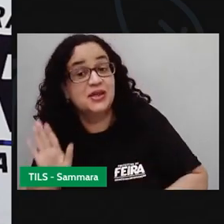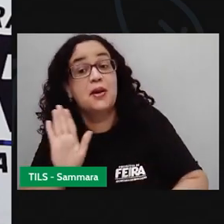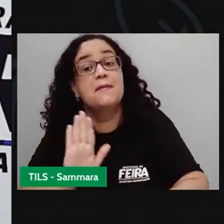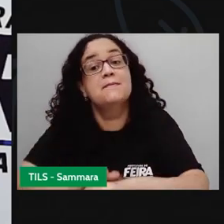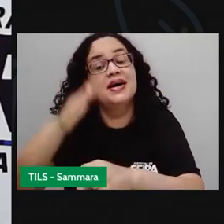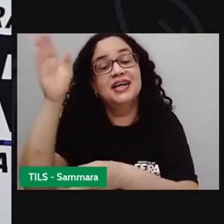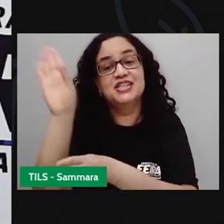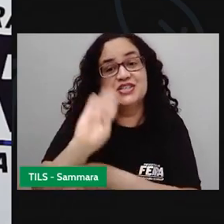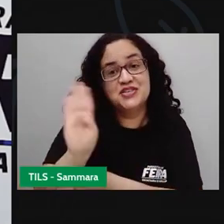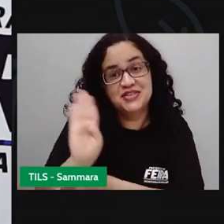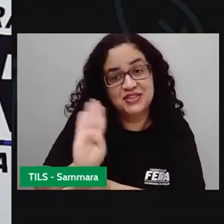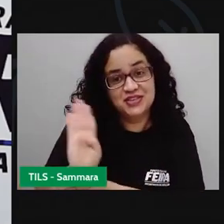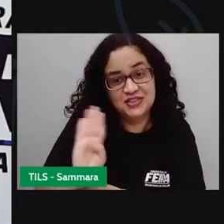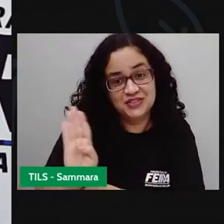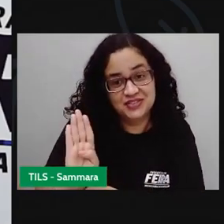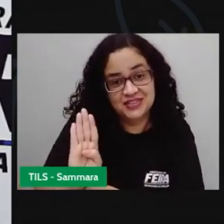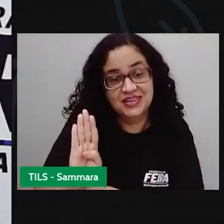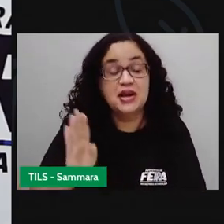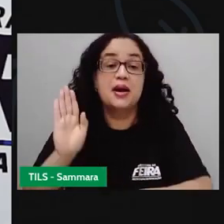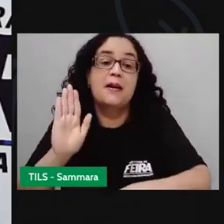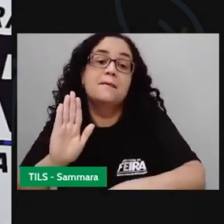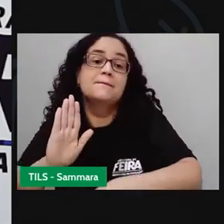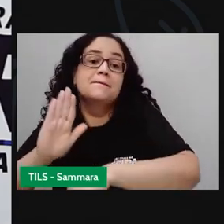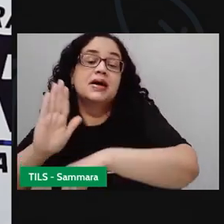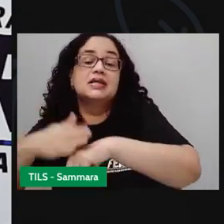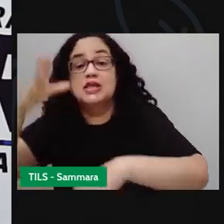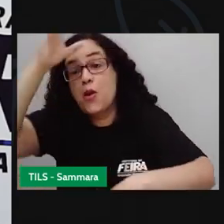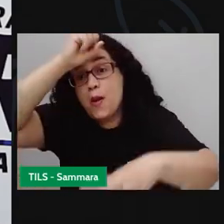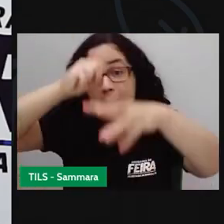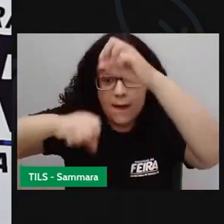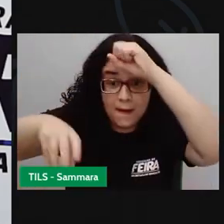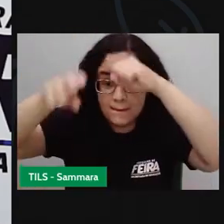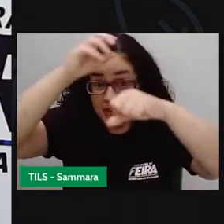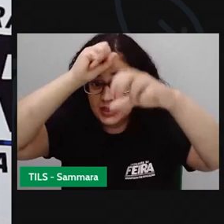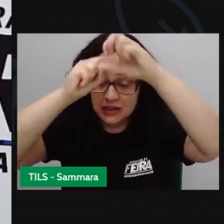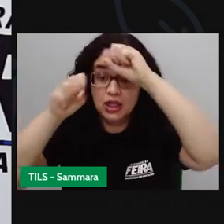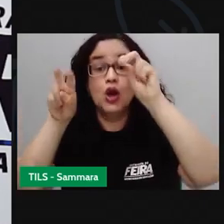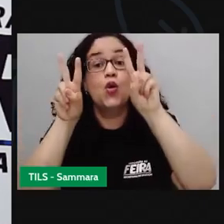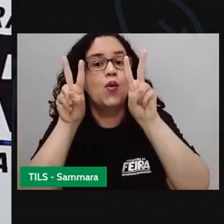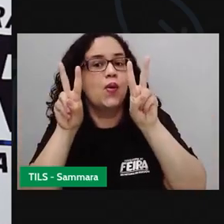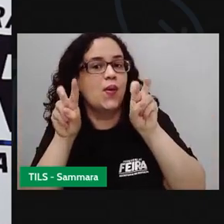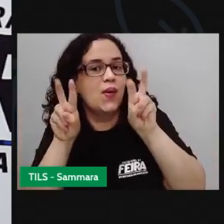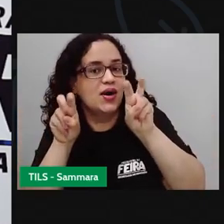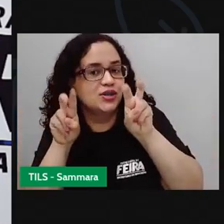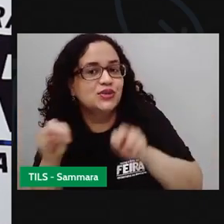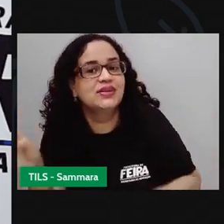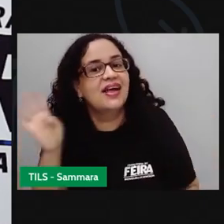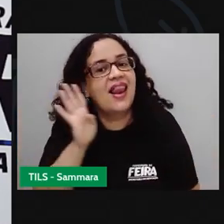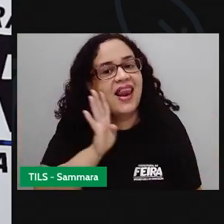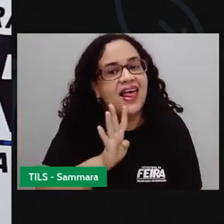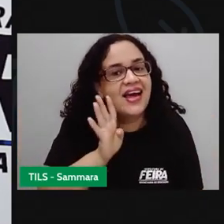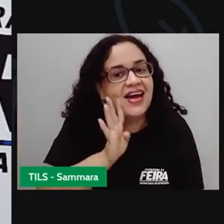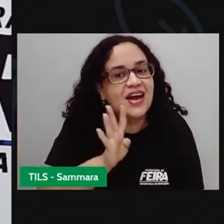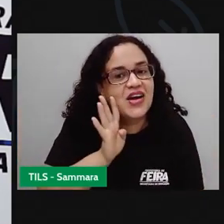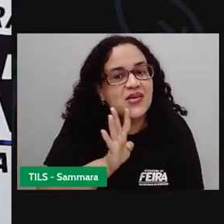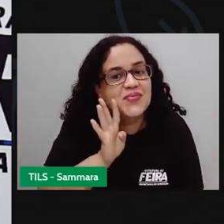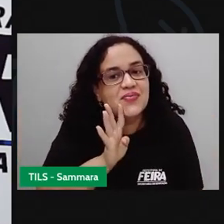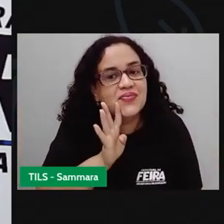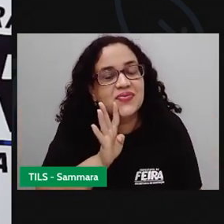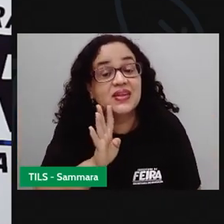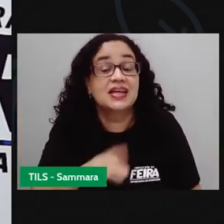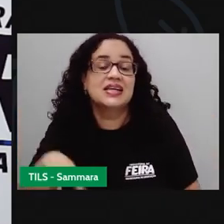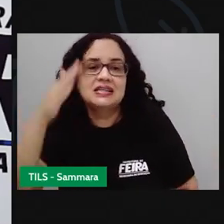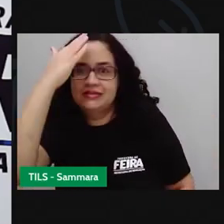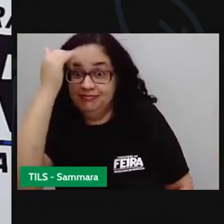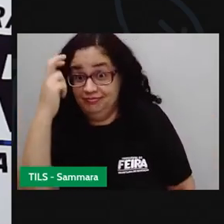para mais uma videoaula, para mais uma vez aprendermos aí sobre assuntos interessantes, né? Ficarmos aí